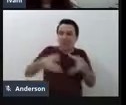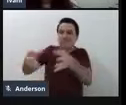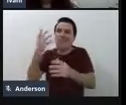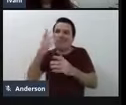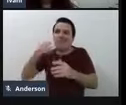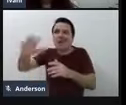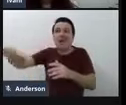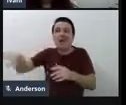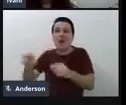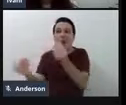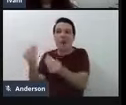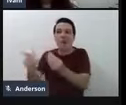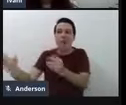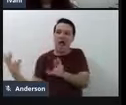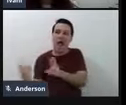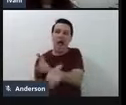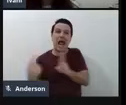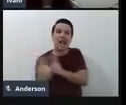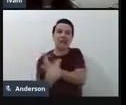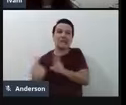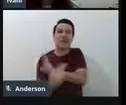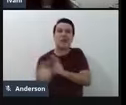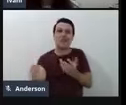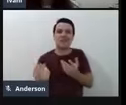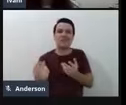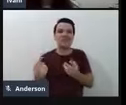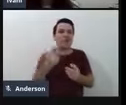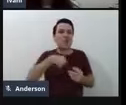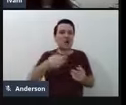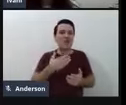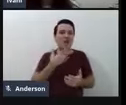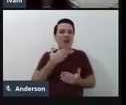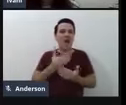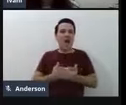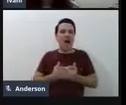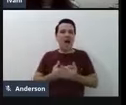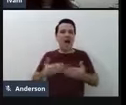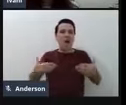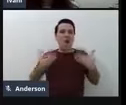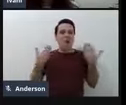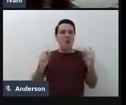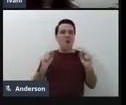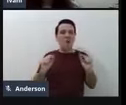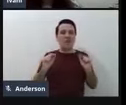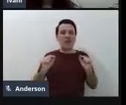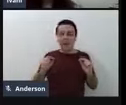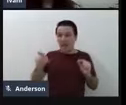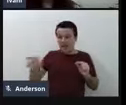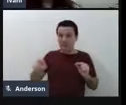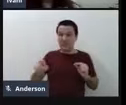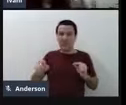surpresa, a gente começou a perceber que, na verdade, o brinquedo ligado com o acionador com fio